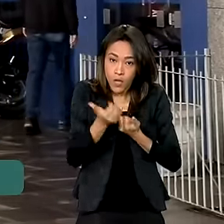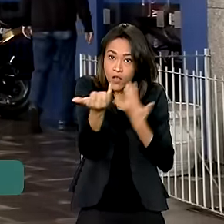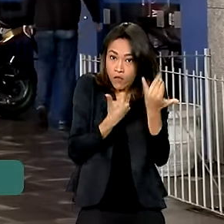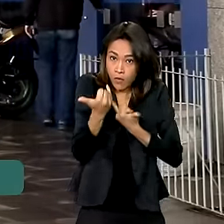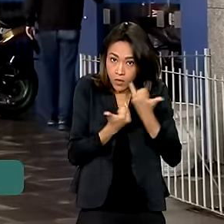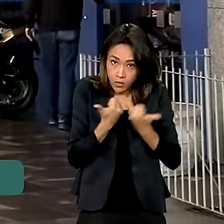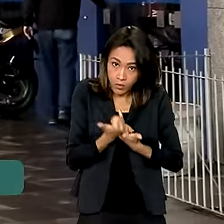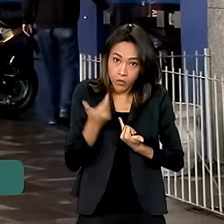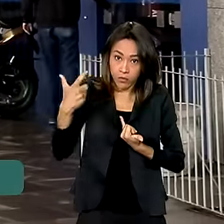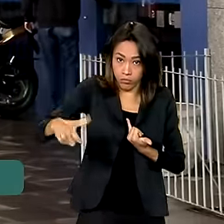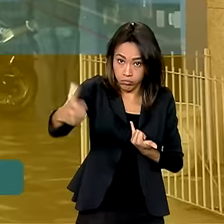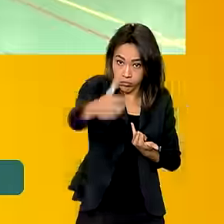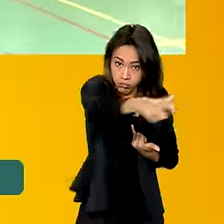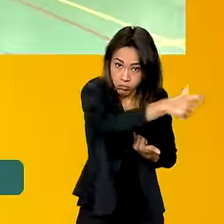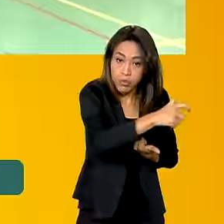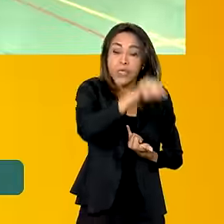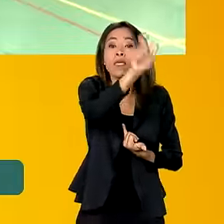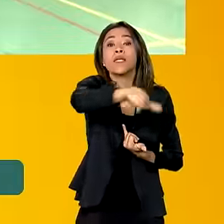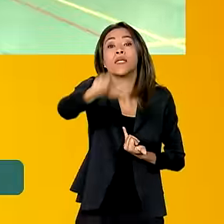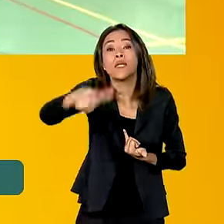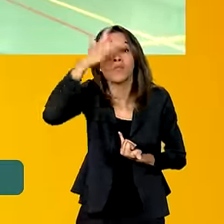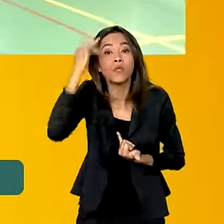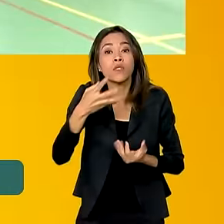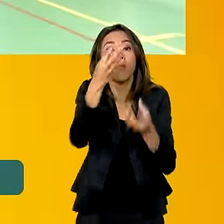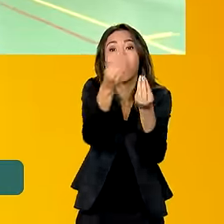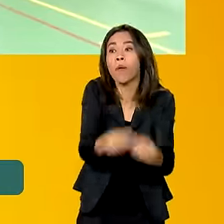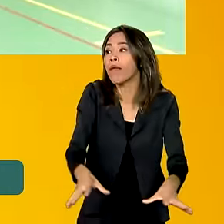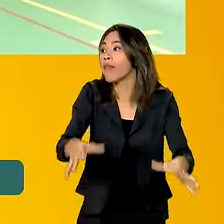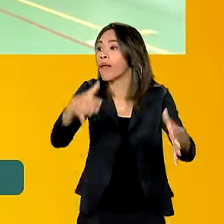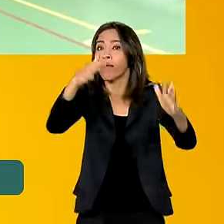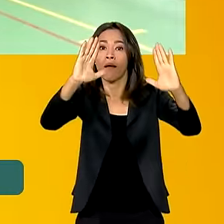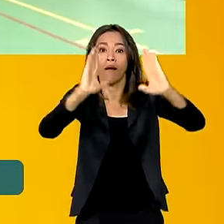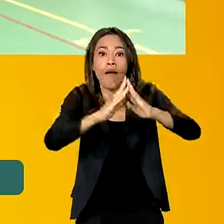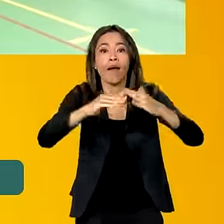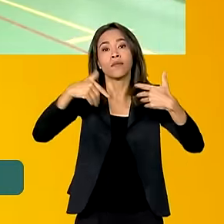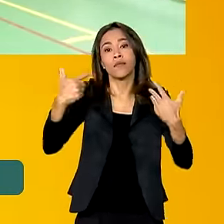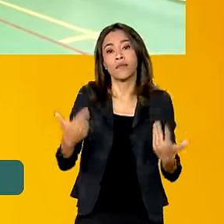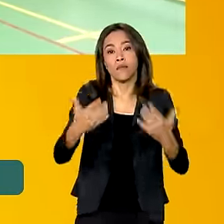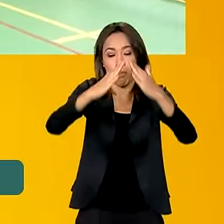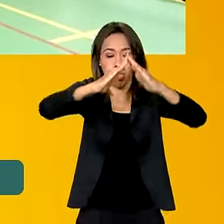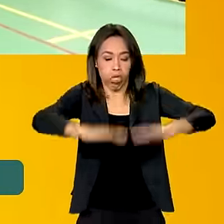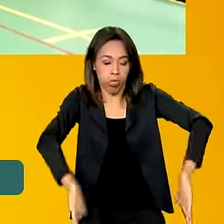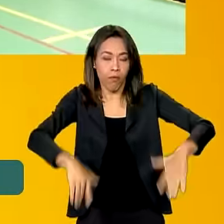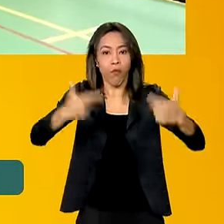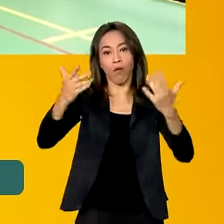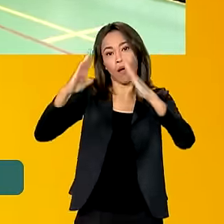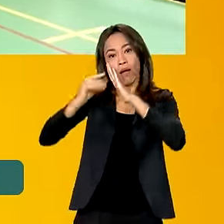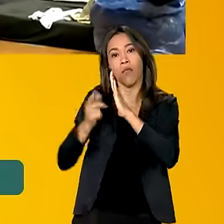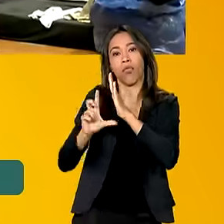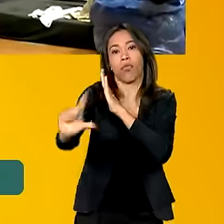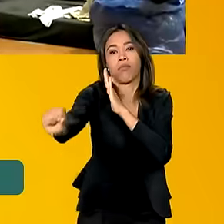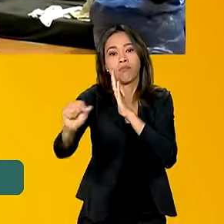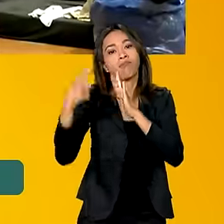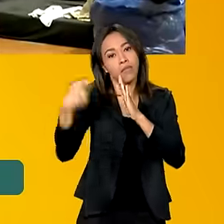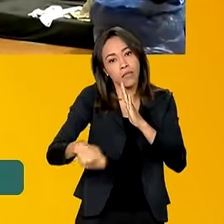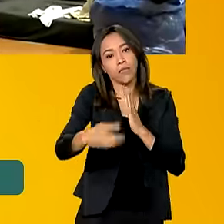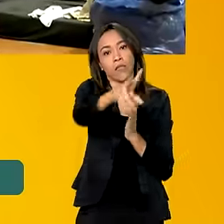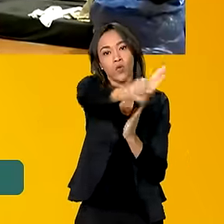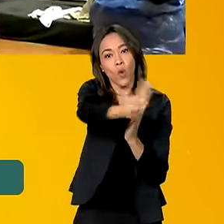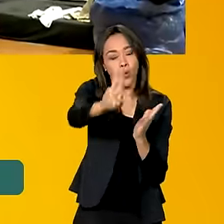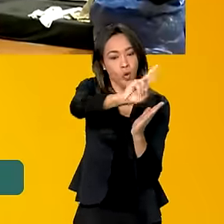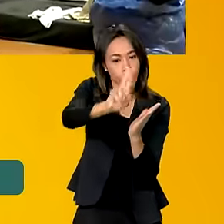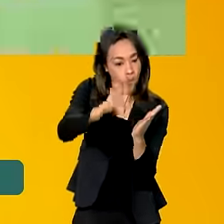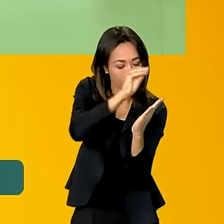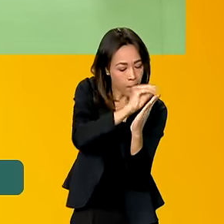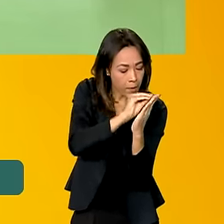localidades e sobre as pessoas desabrigadas e desalojadas no município. Depois disso, os beneficiários vão